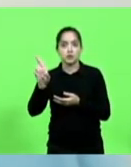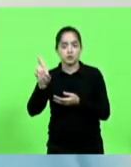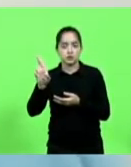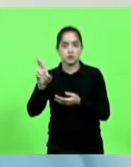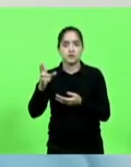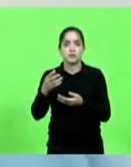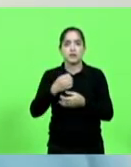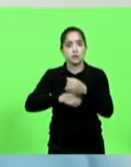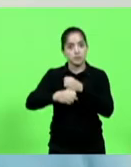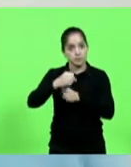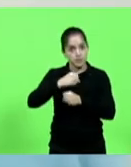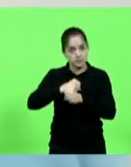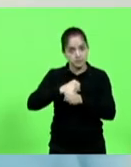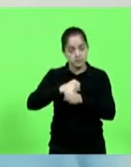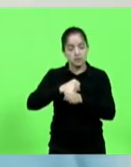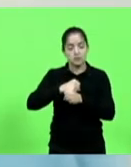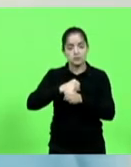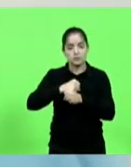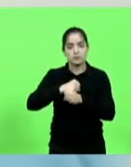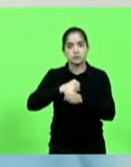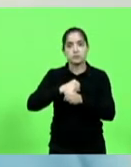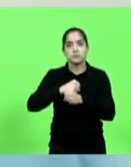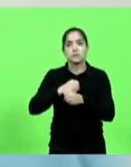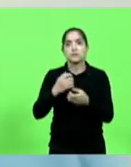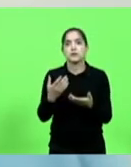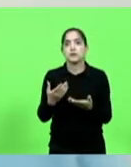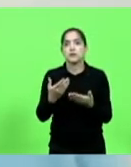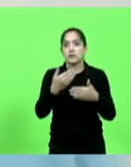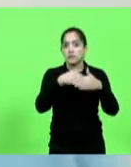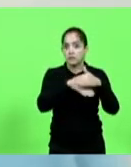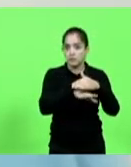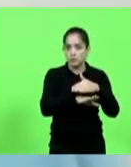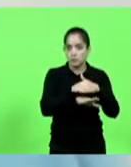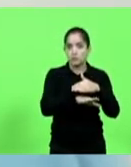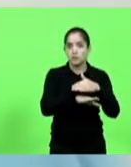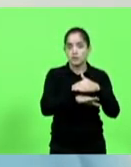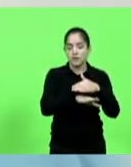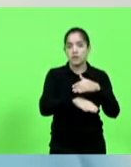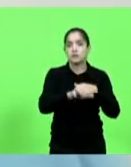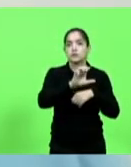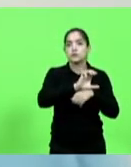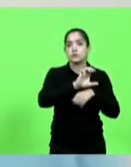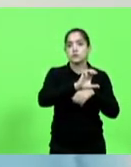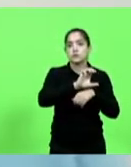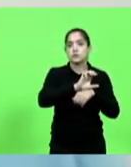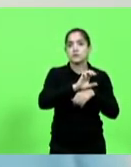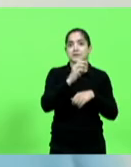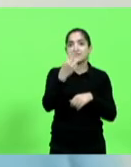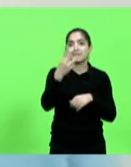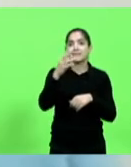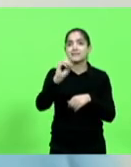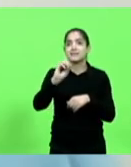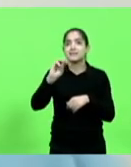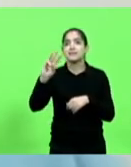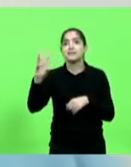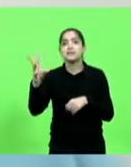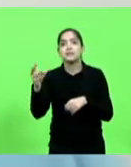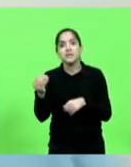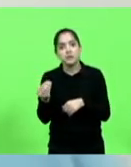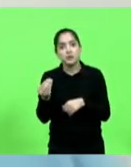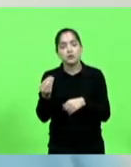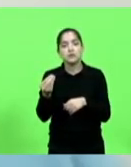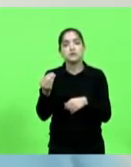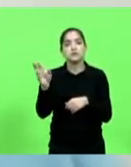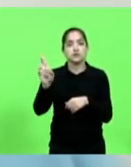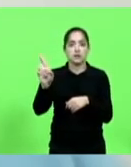passado, e que ficou no caixa do Estado em torno de 30 milhões que não foram utilizados